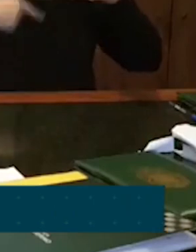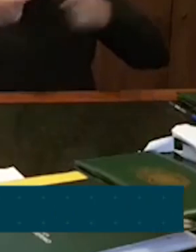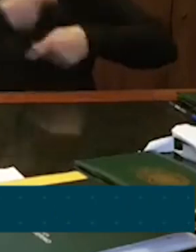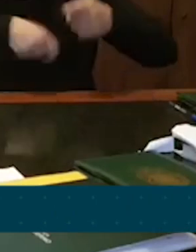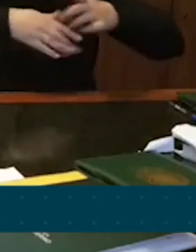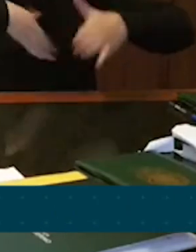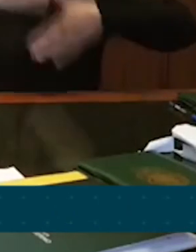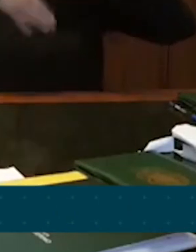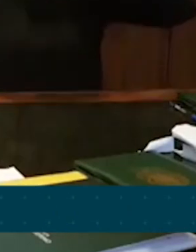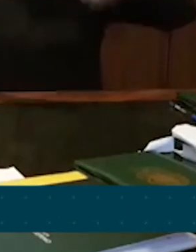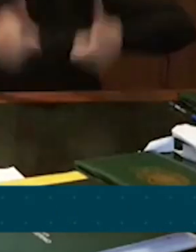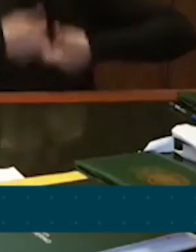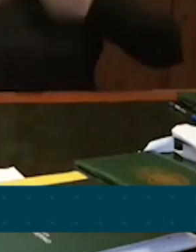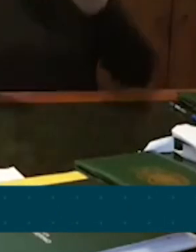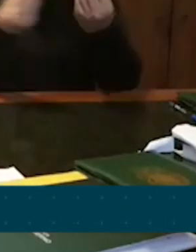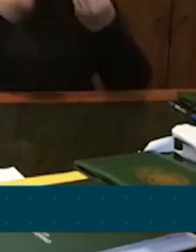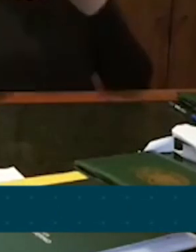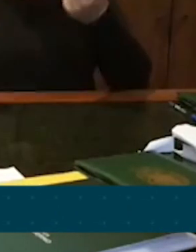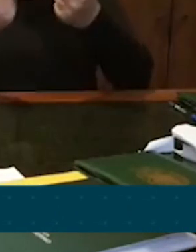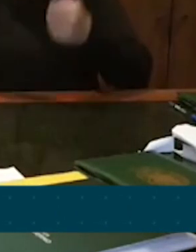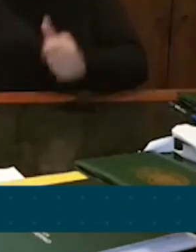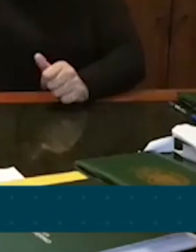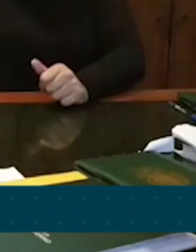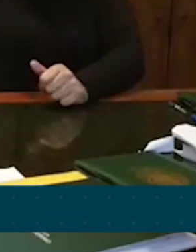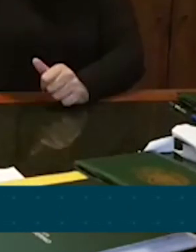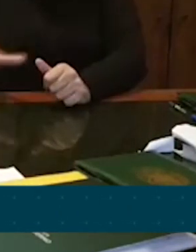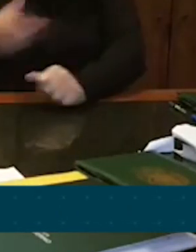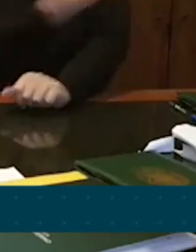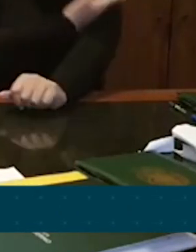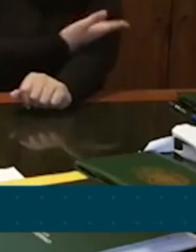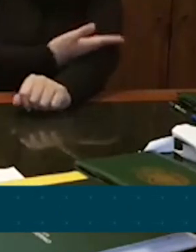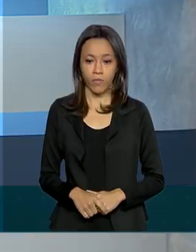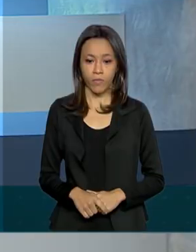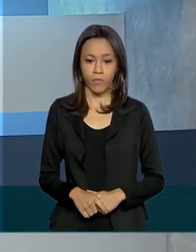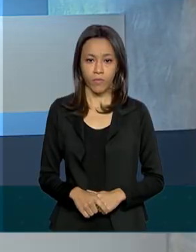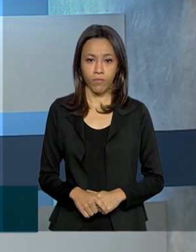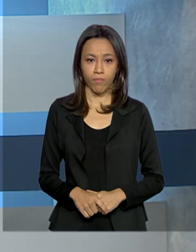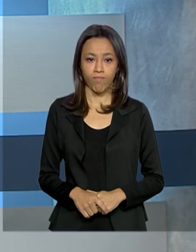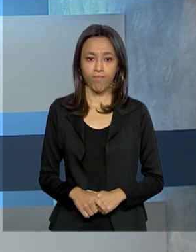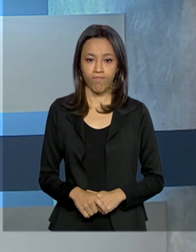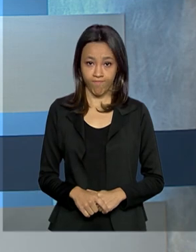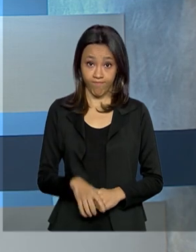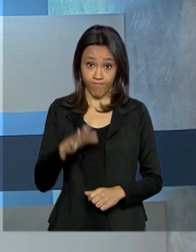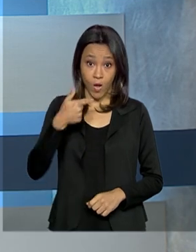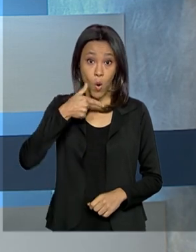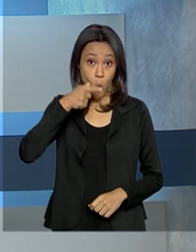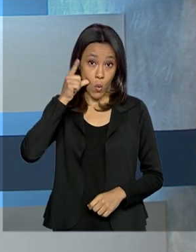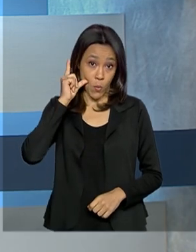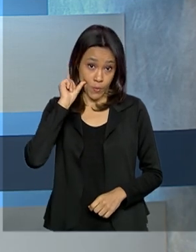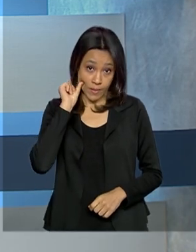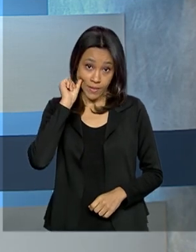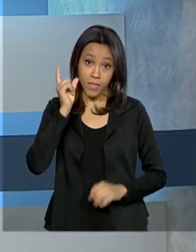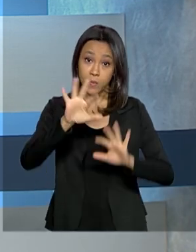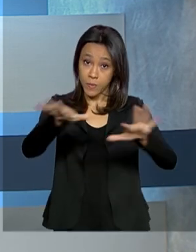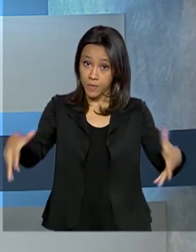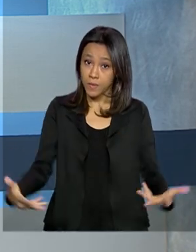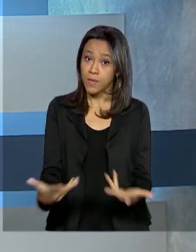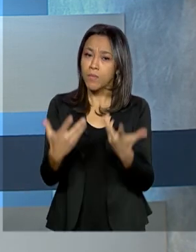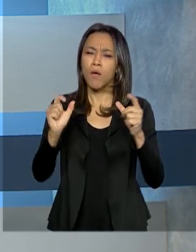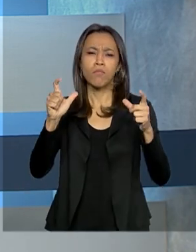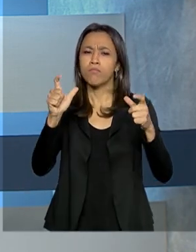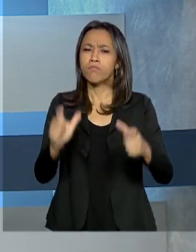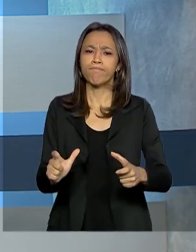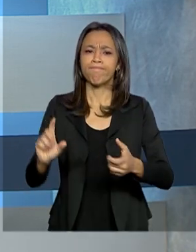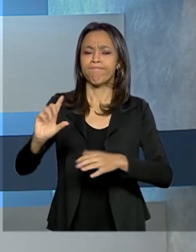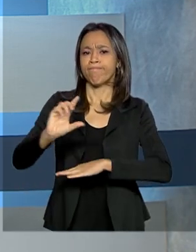as pessoas, então, vão devagar se habituando, né? E ontem, durante uma cerimônia no Palácio do